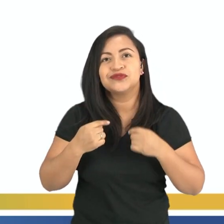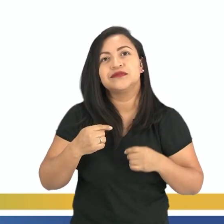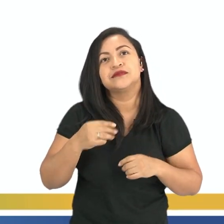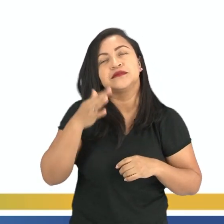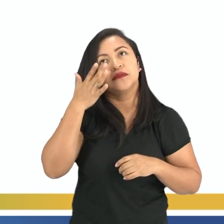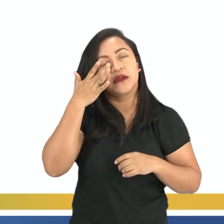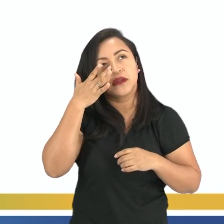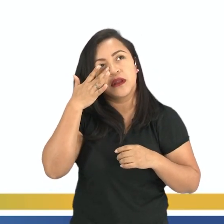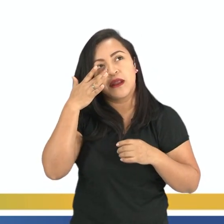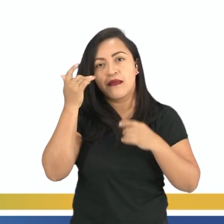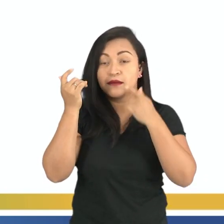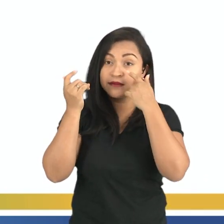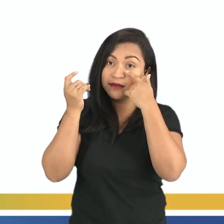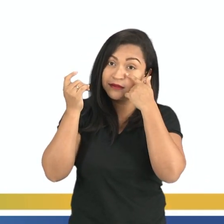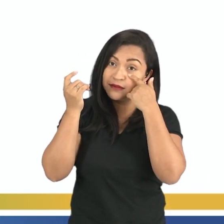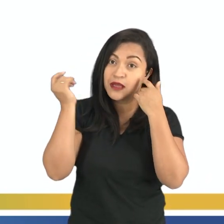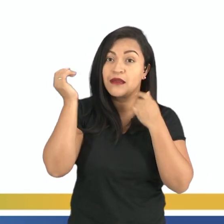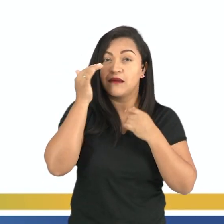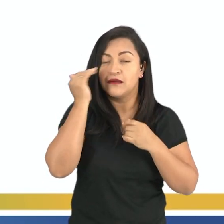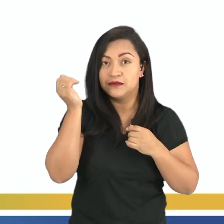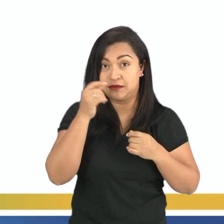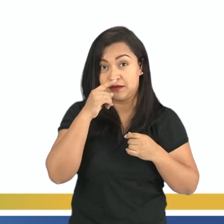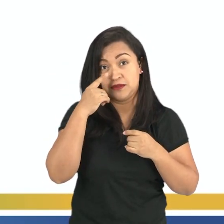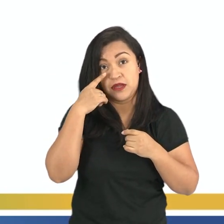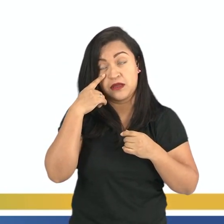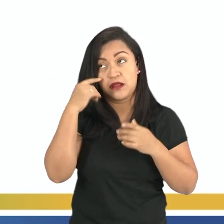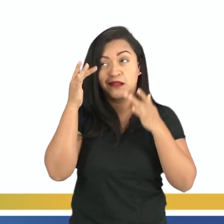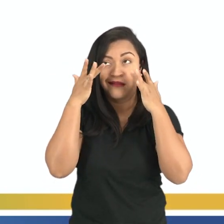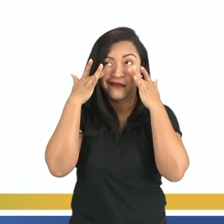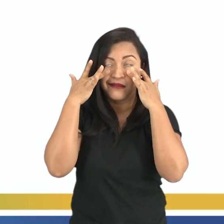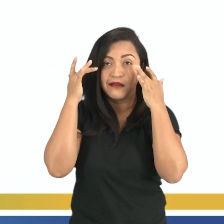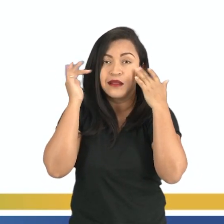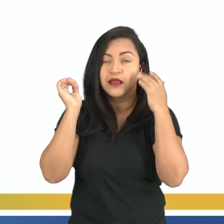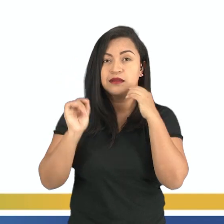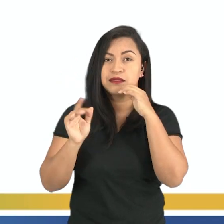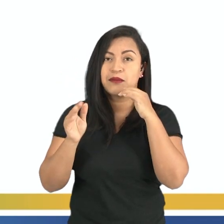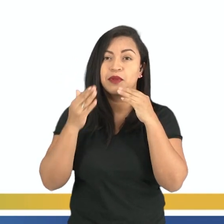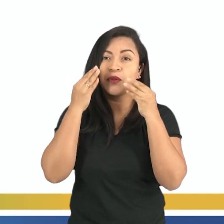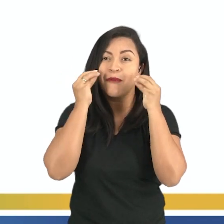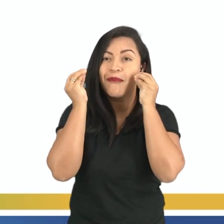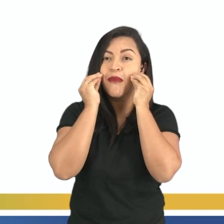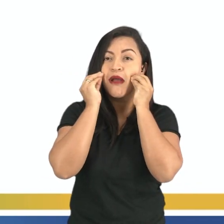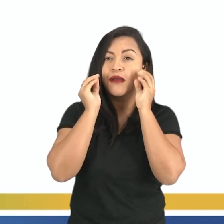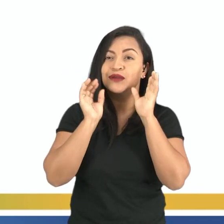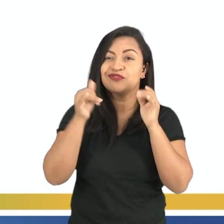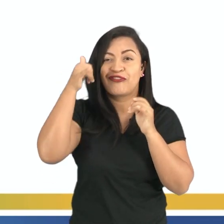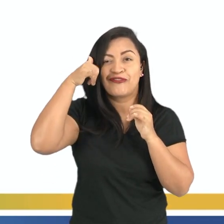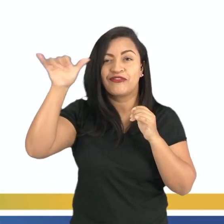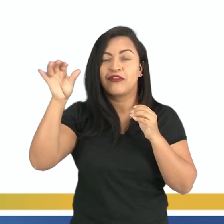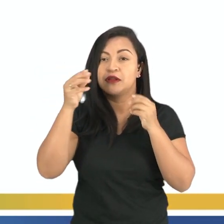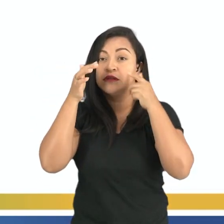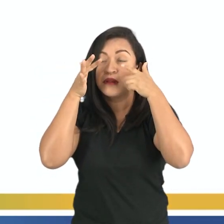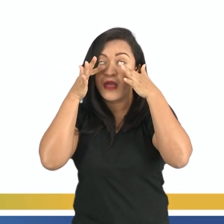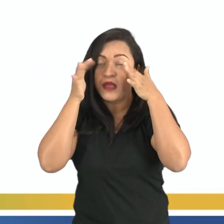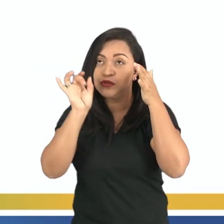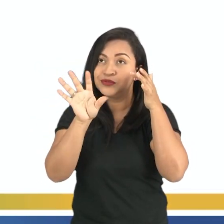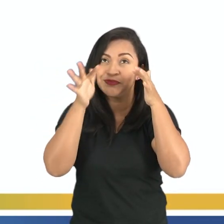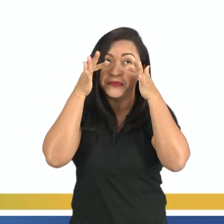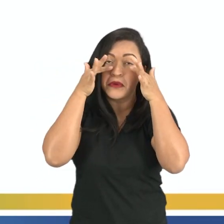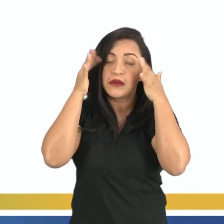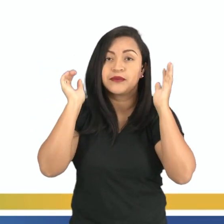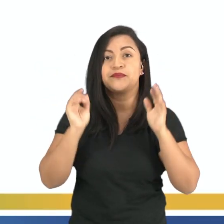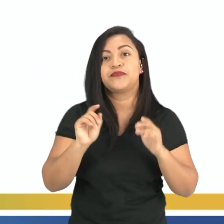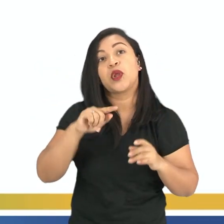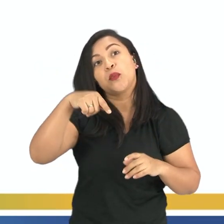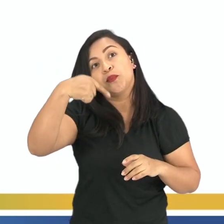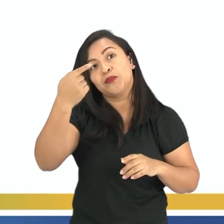limpa o seu rosto, as lágrimas, de maneira delicada, como se não quisesse manchar a maquiagem. Agora vamos para o texto